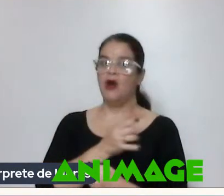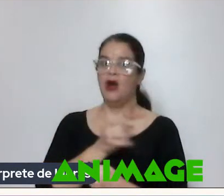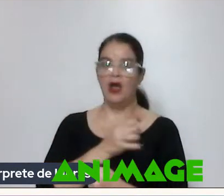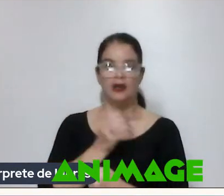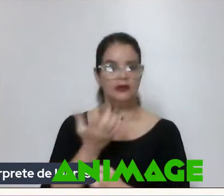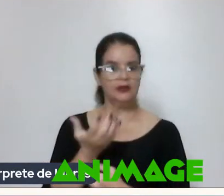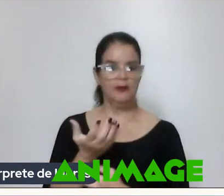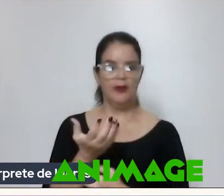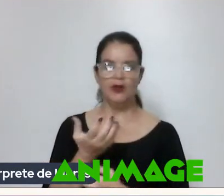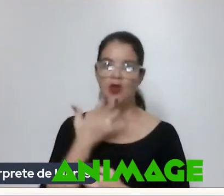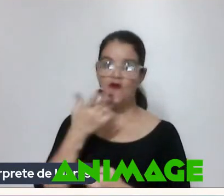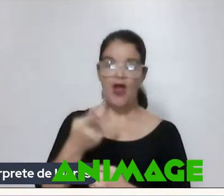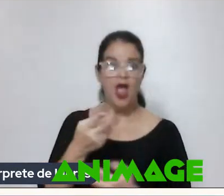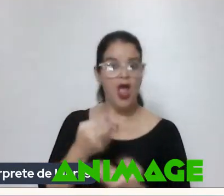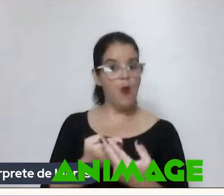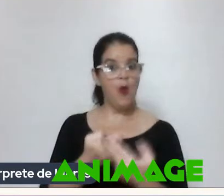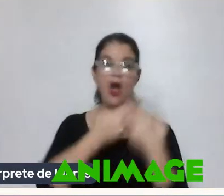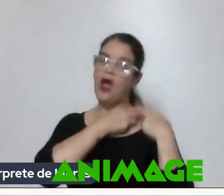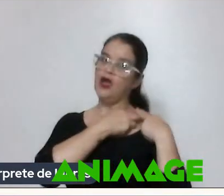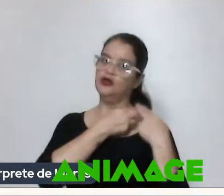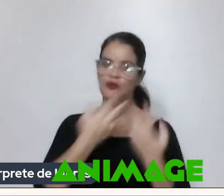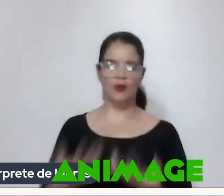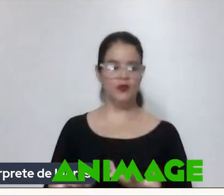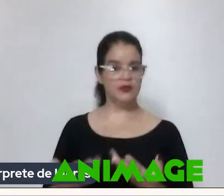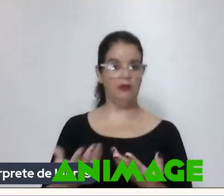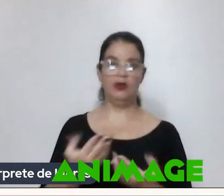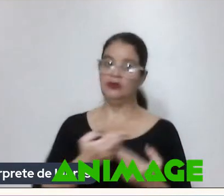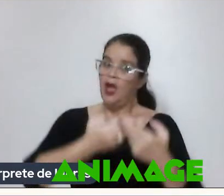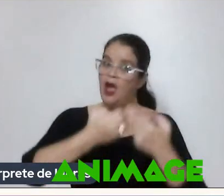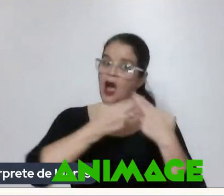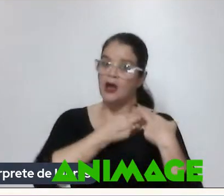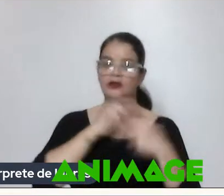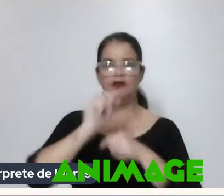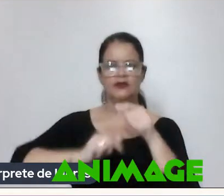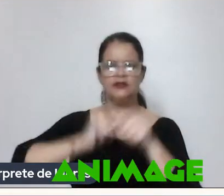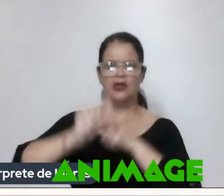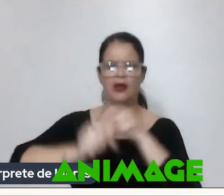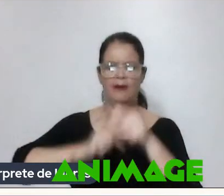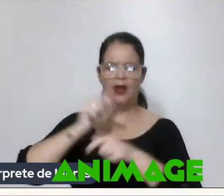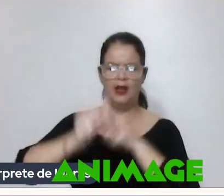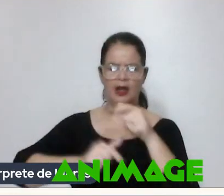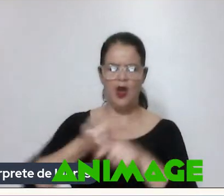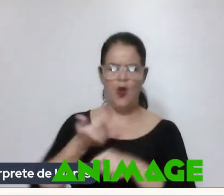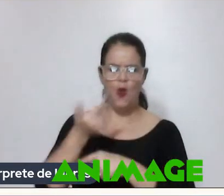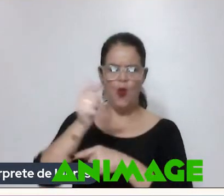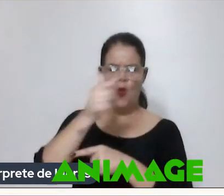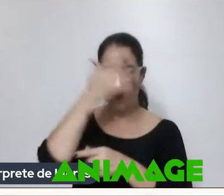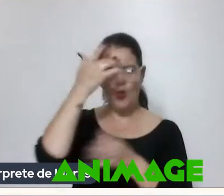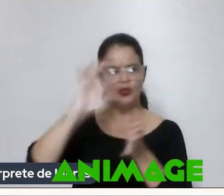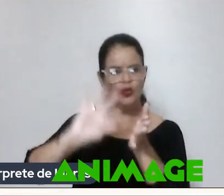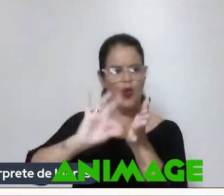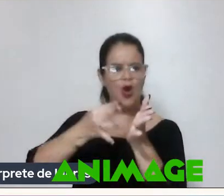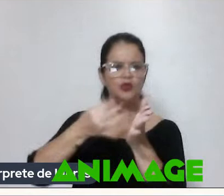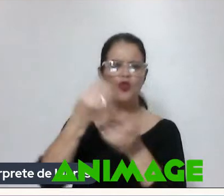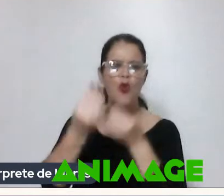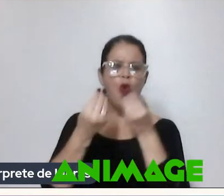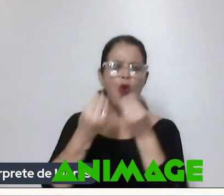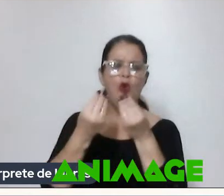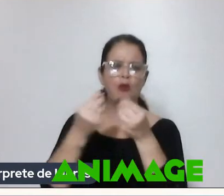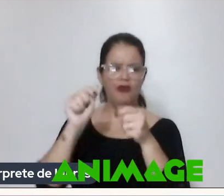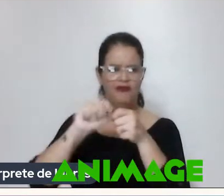Se o cara Porque é uma responsabilidade Muito grande De você trabalhar Com a obra De um outro autor Como é que O que eu vou fazer